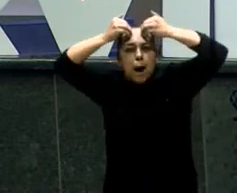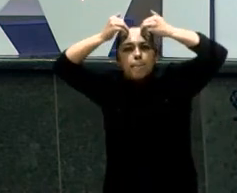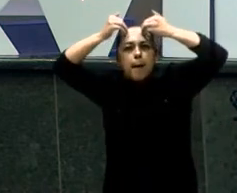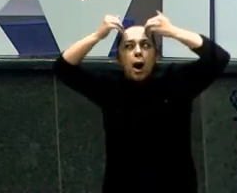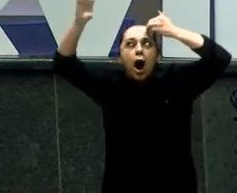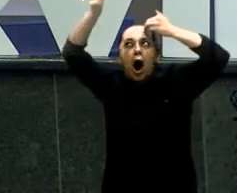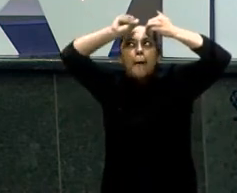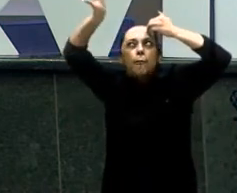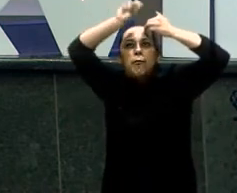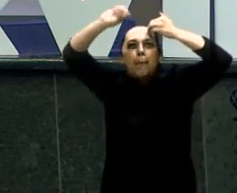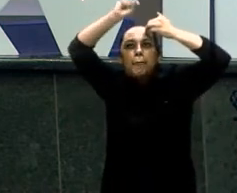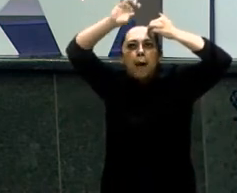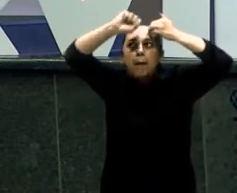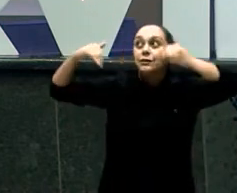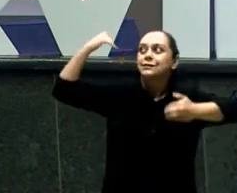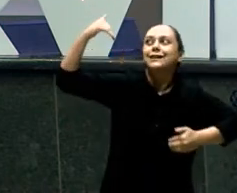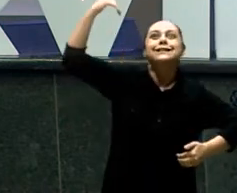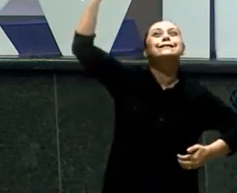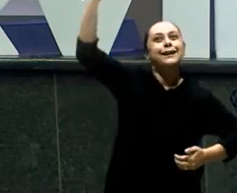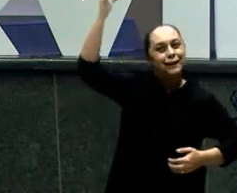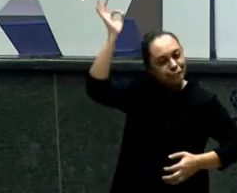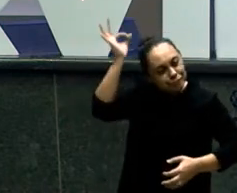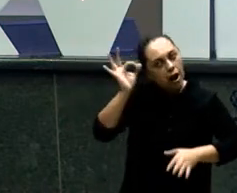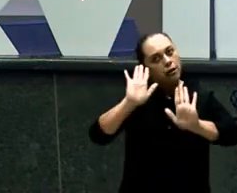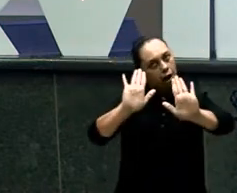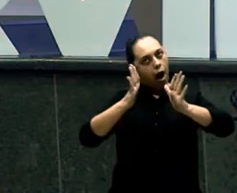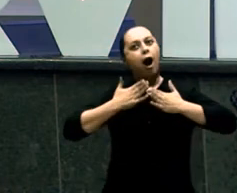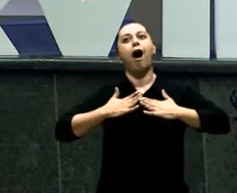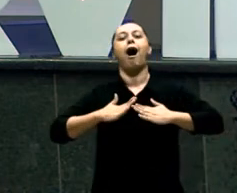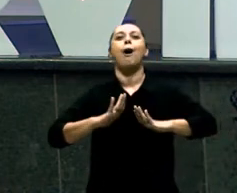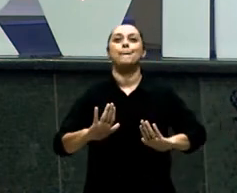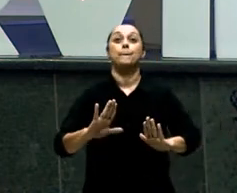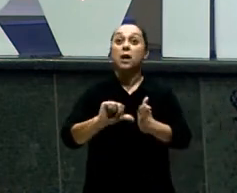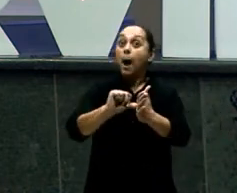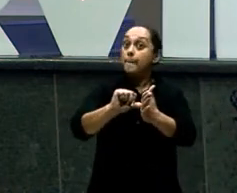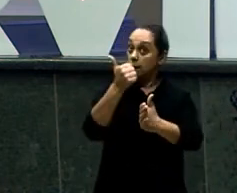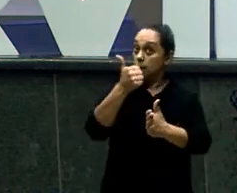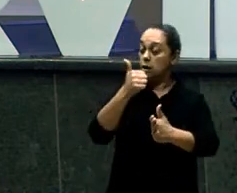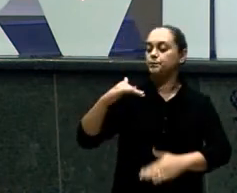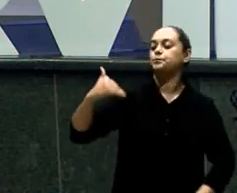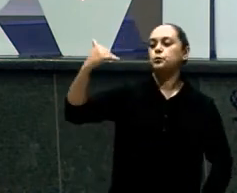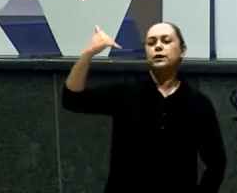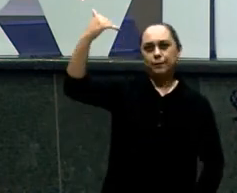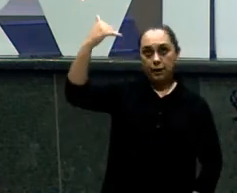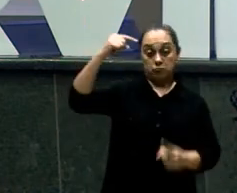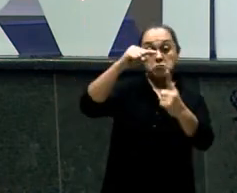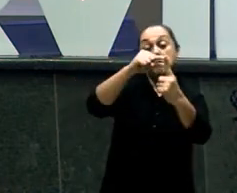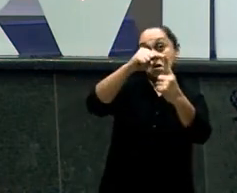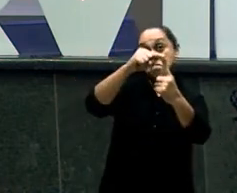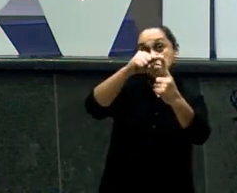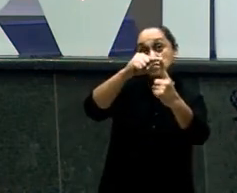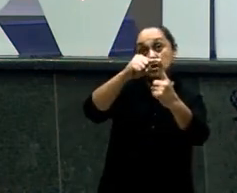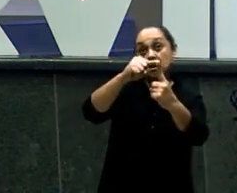cresceram Dentro de casa Primeiro problema Do crescimento É porque quem cresce Cresce dormindo E quando cresce dormindo Não